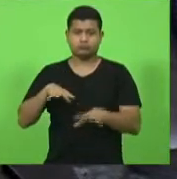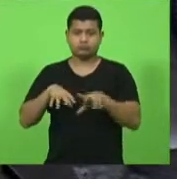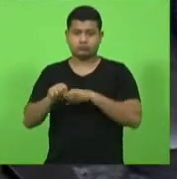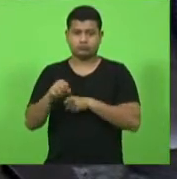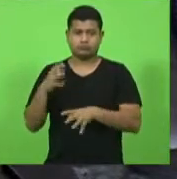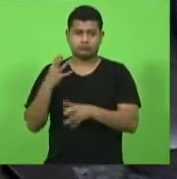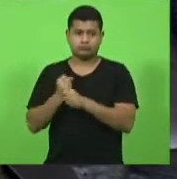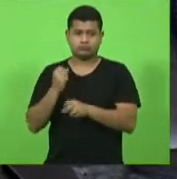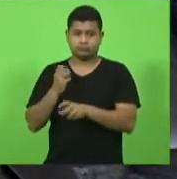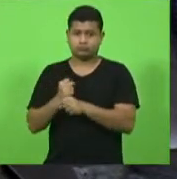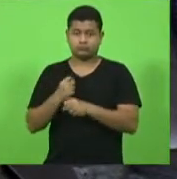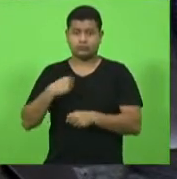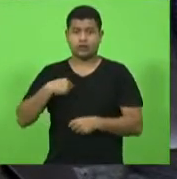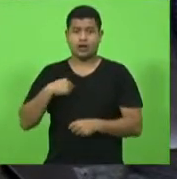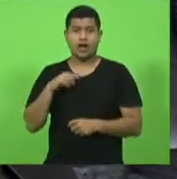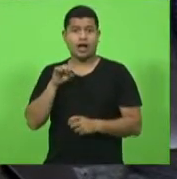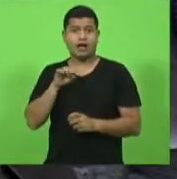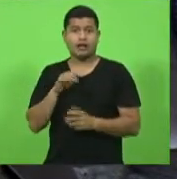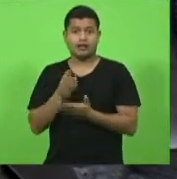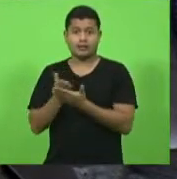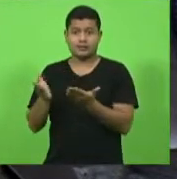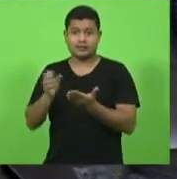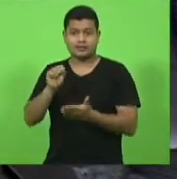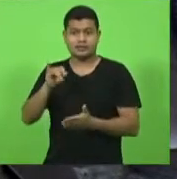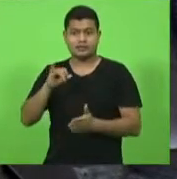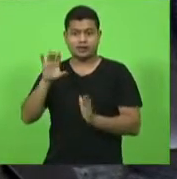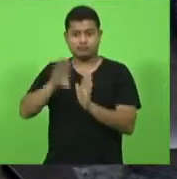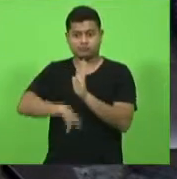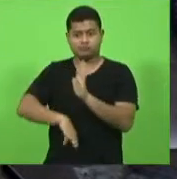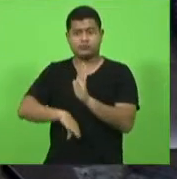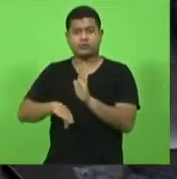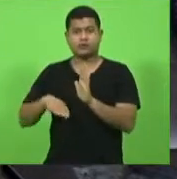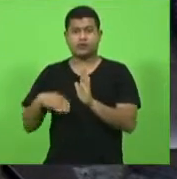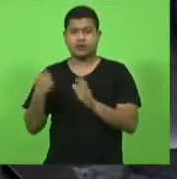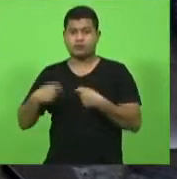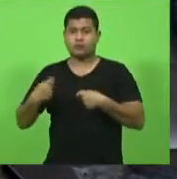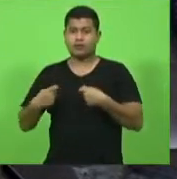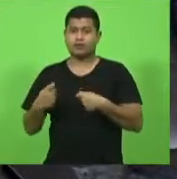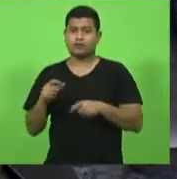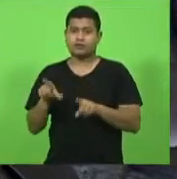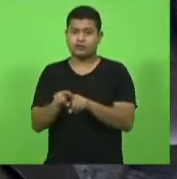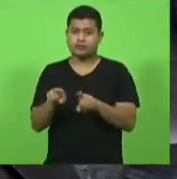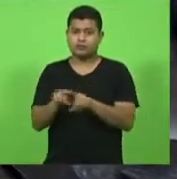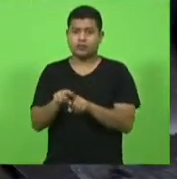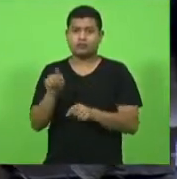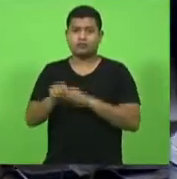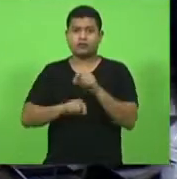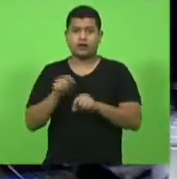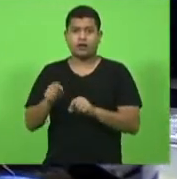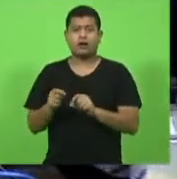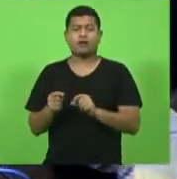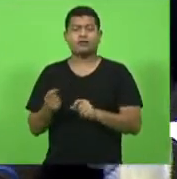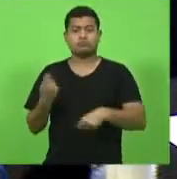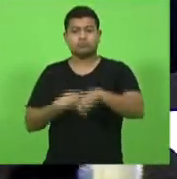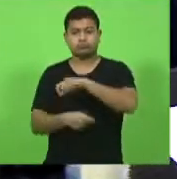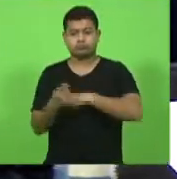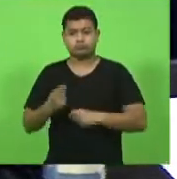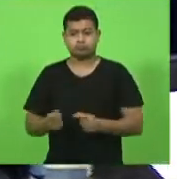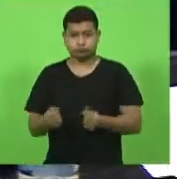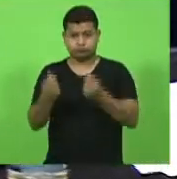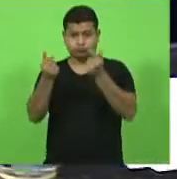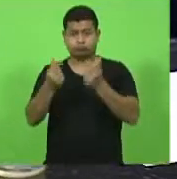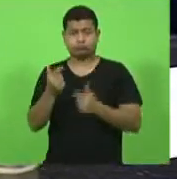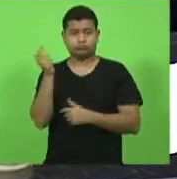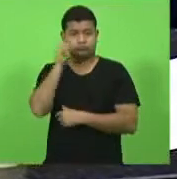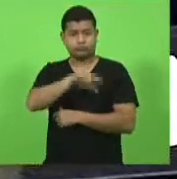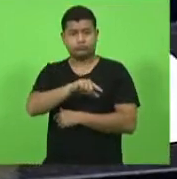débito nós precisamos de um crédito e para cada crédito um débito ou seja não há como criar uma despesa sem dizer então qual